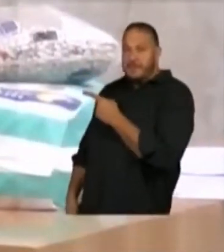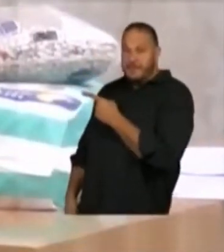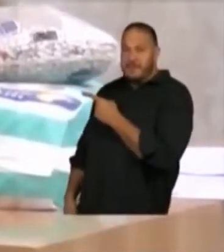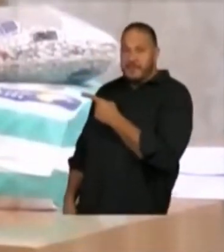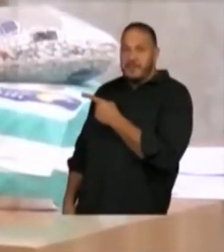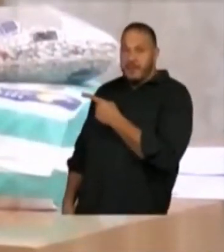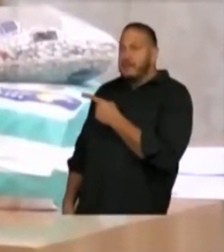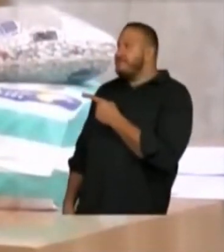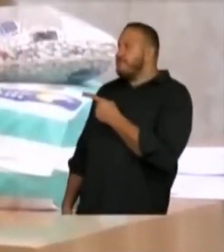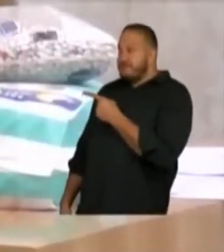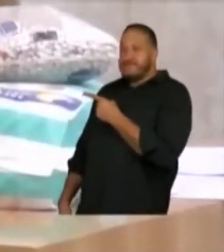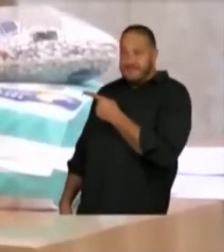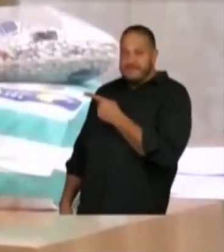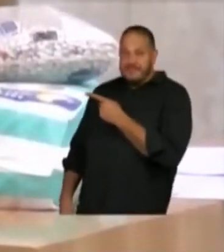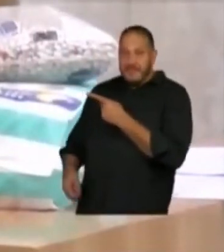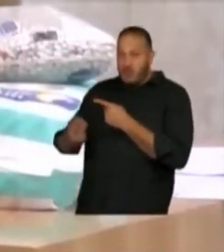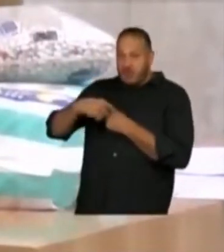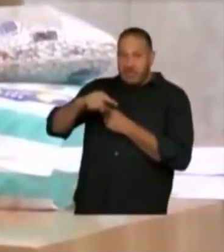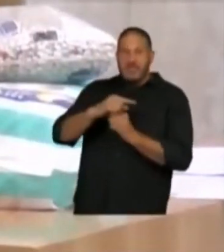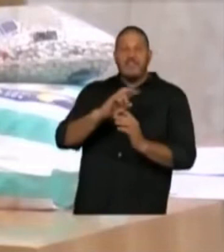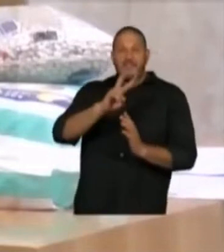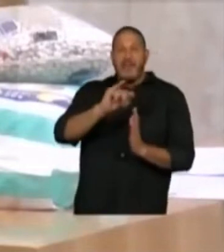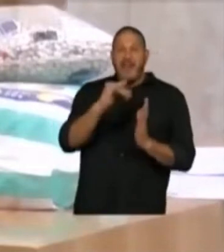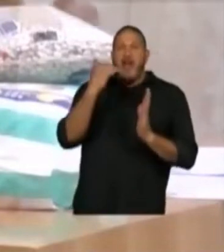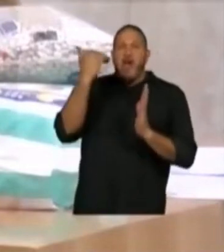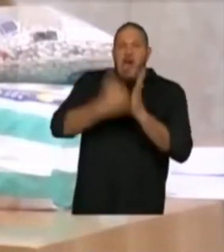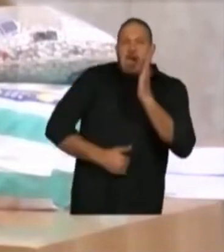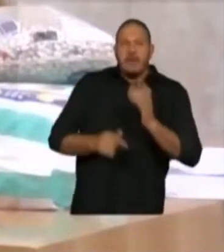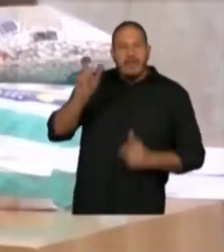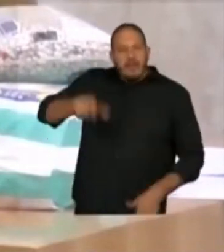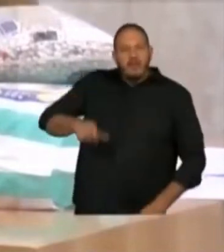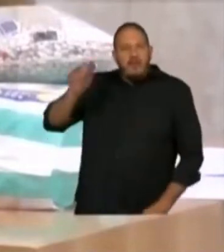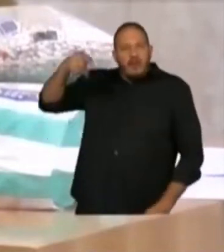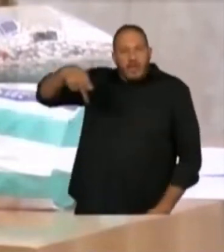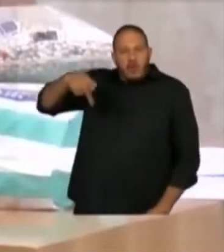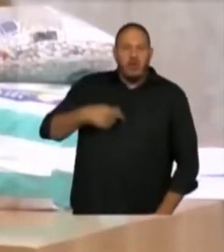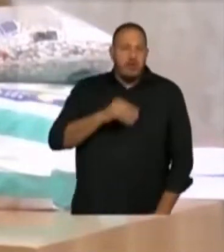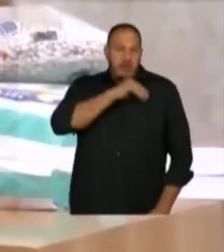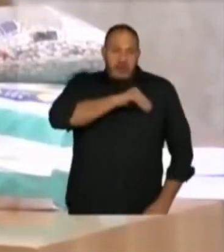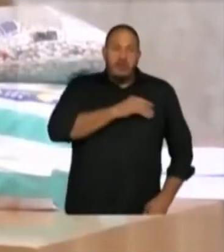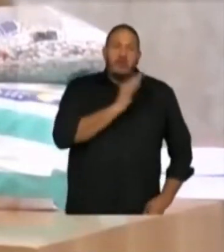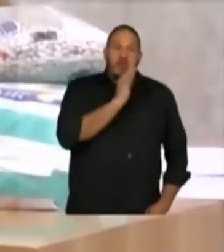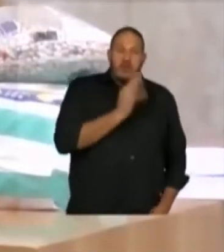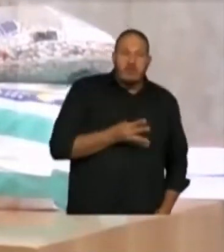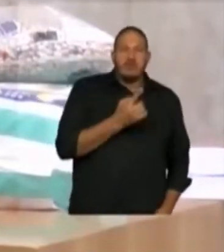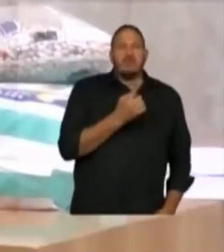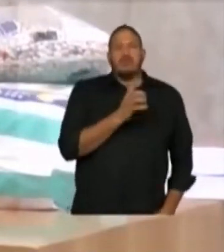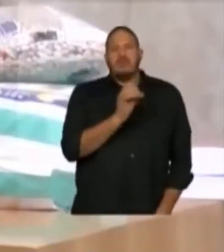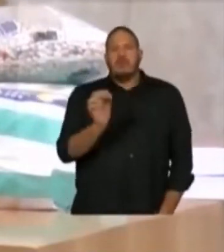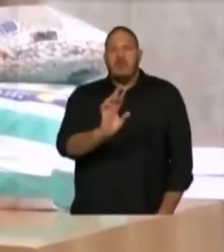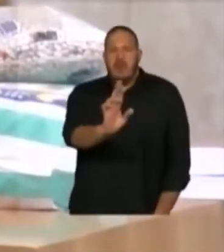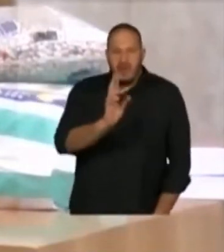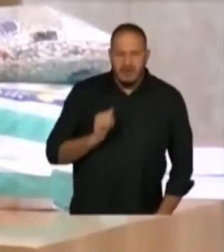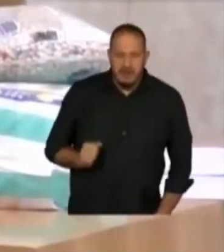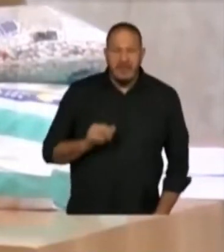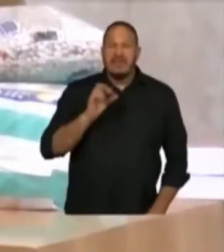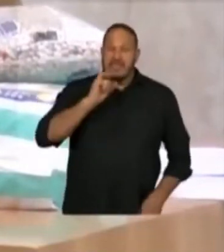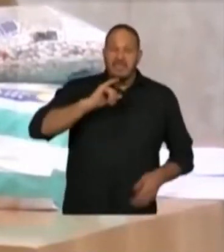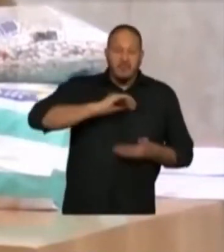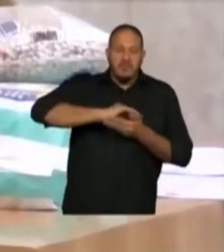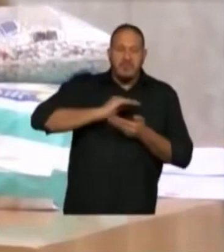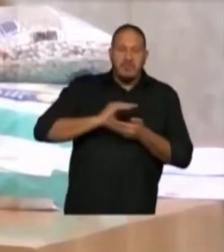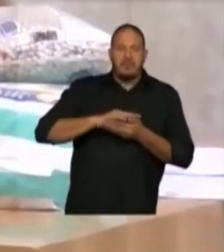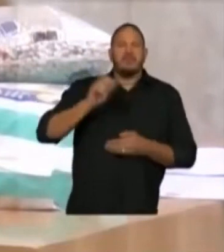o que a gente vai confiscar de um aposentado que se aposentou com R$.100,00 se o Sampa Prev 2 for